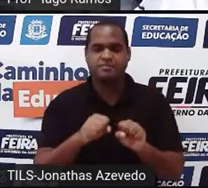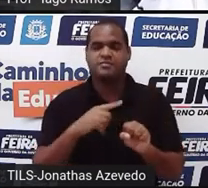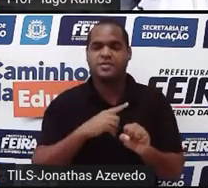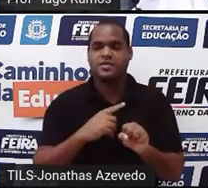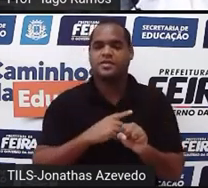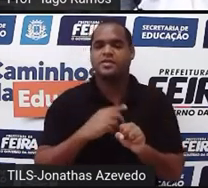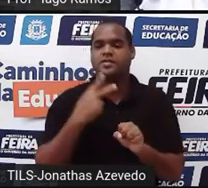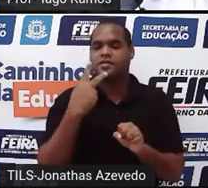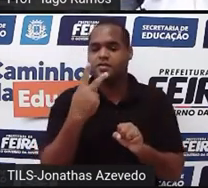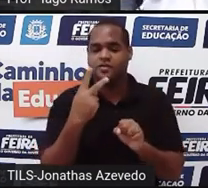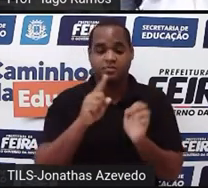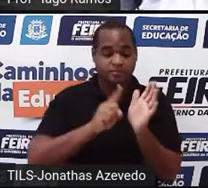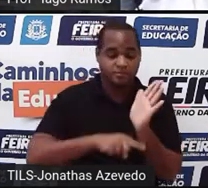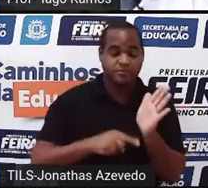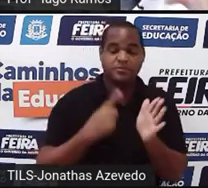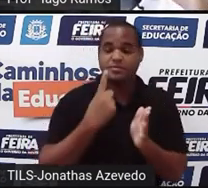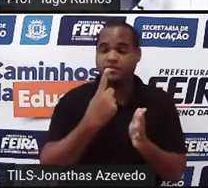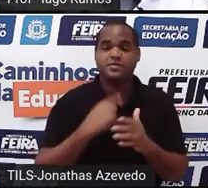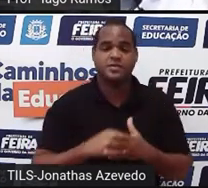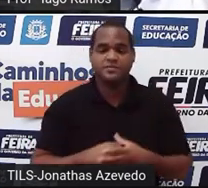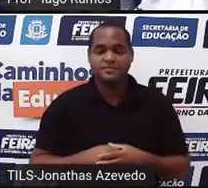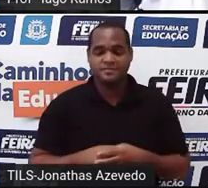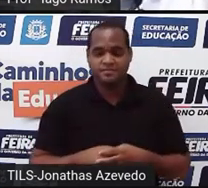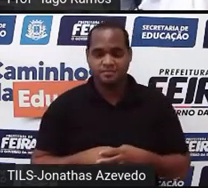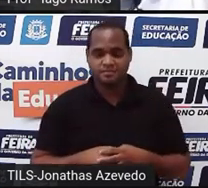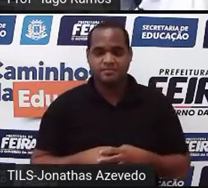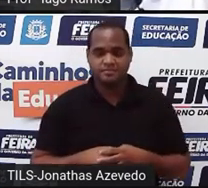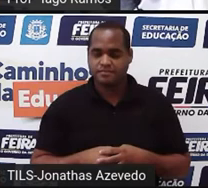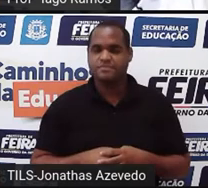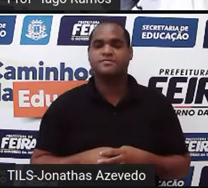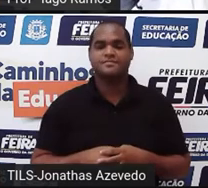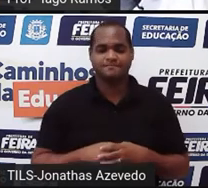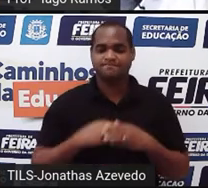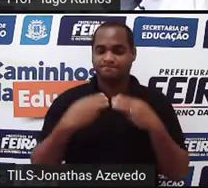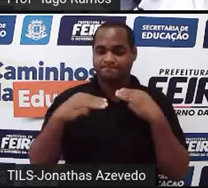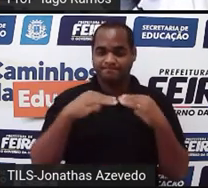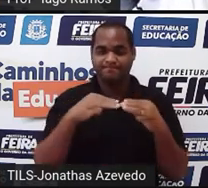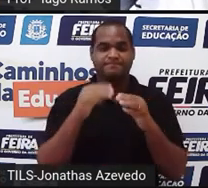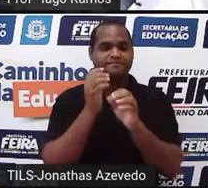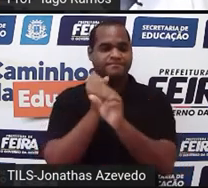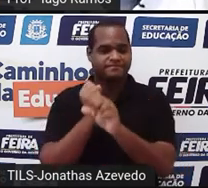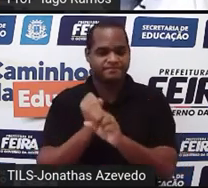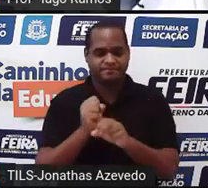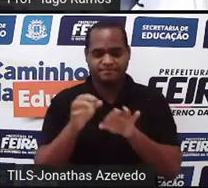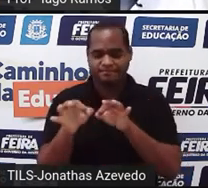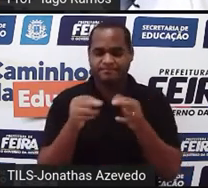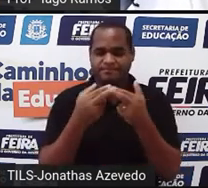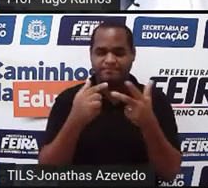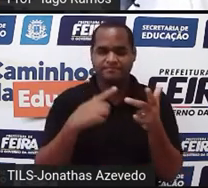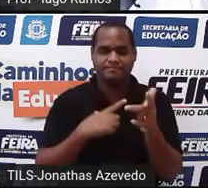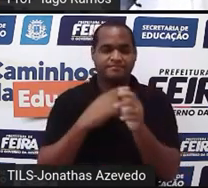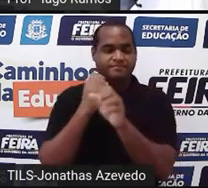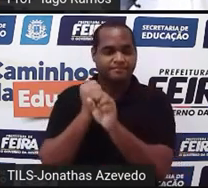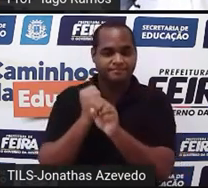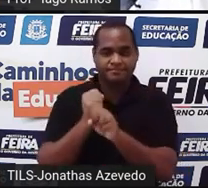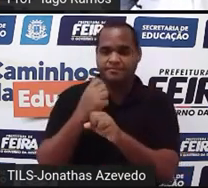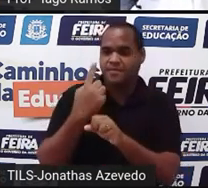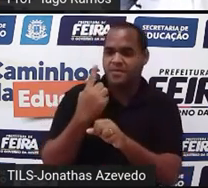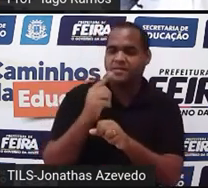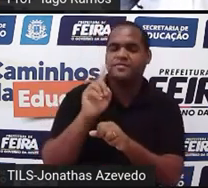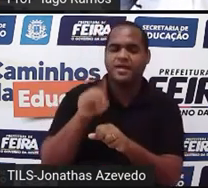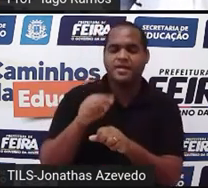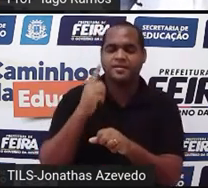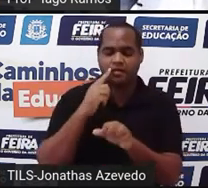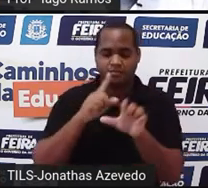2 menos 1. Tá bom? Então, esse é o método da adição para resolver sistema de equação do primeiro grau que tem